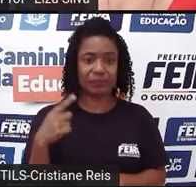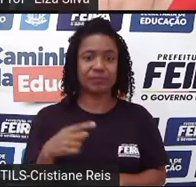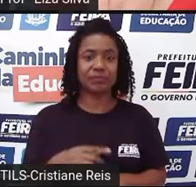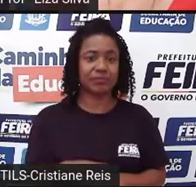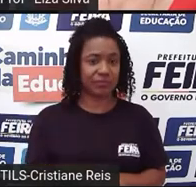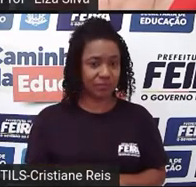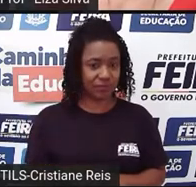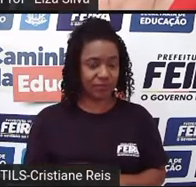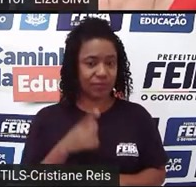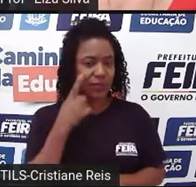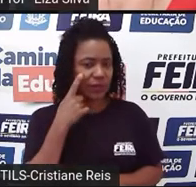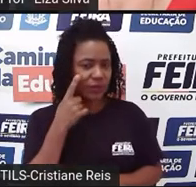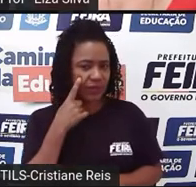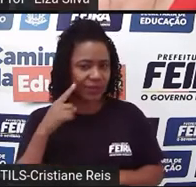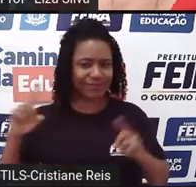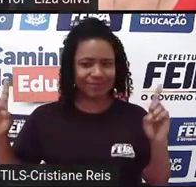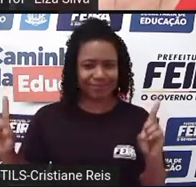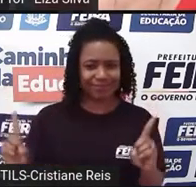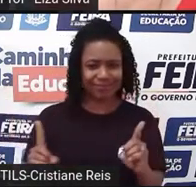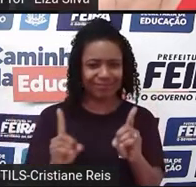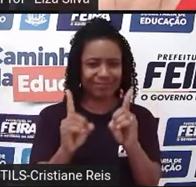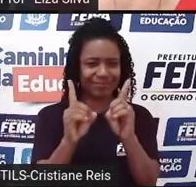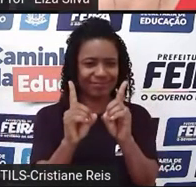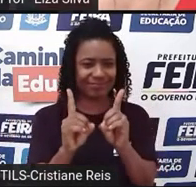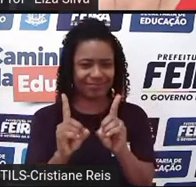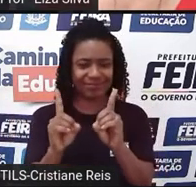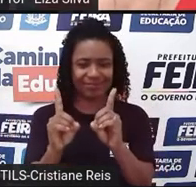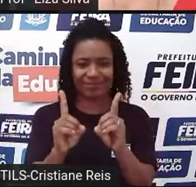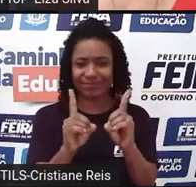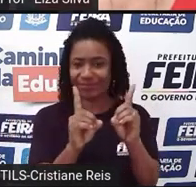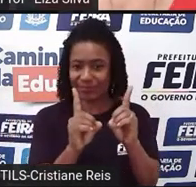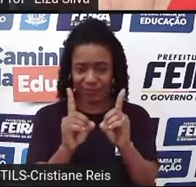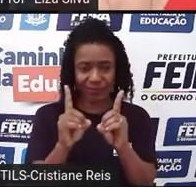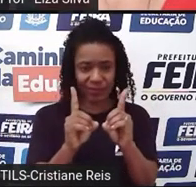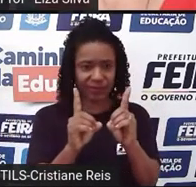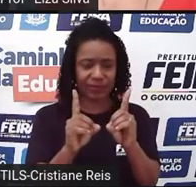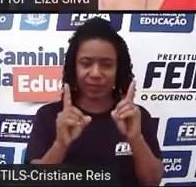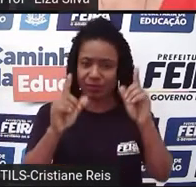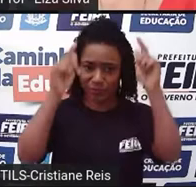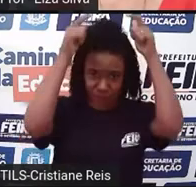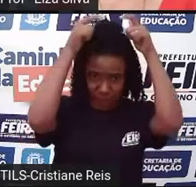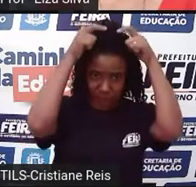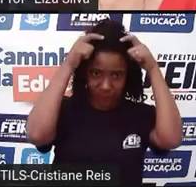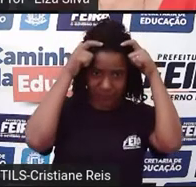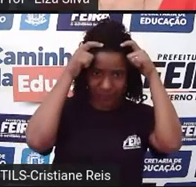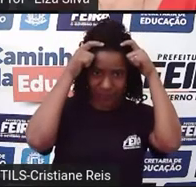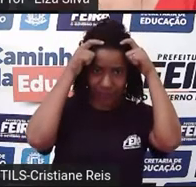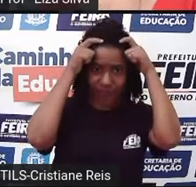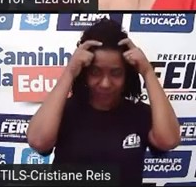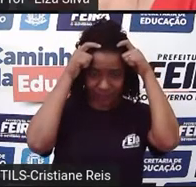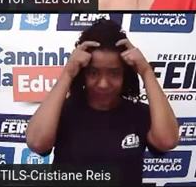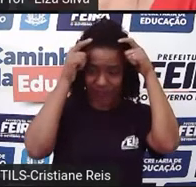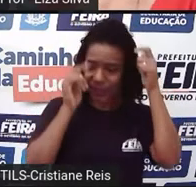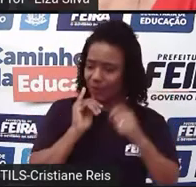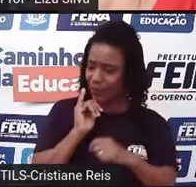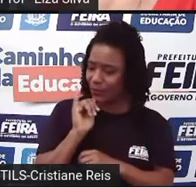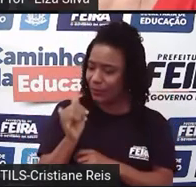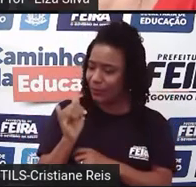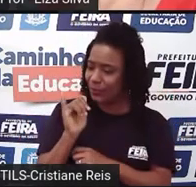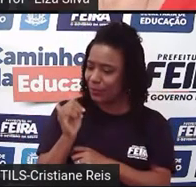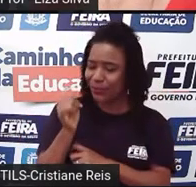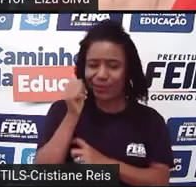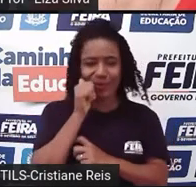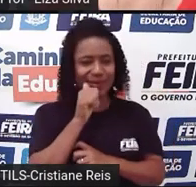aqui o casal, né? Observem que o príncipe está se declarando para a princesa.